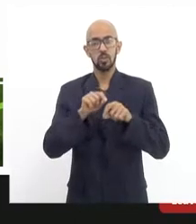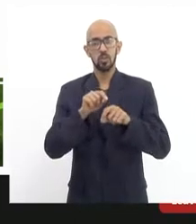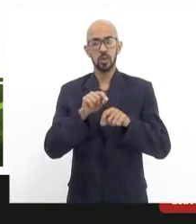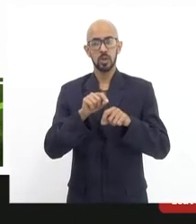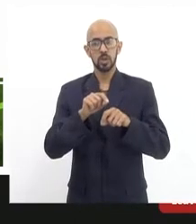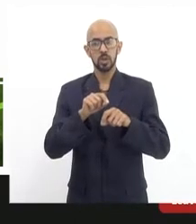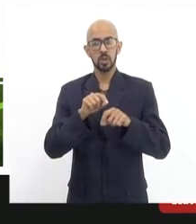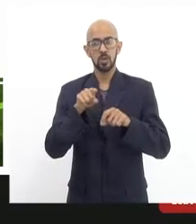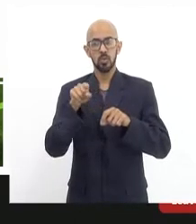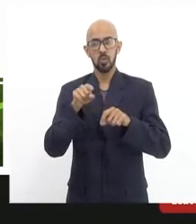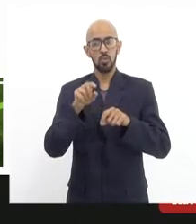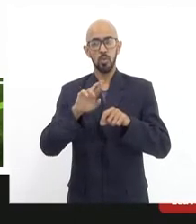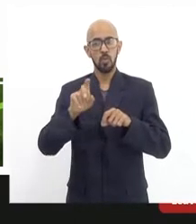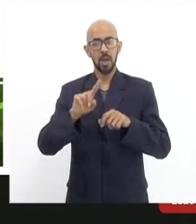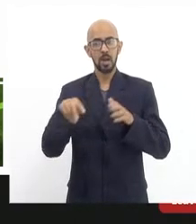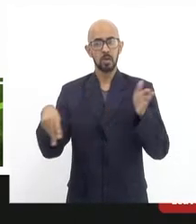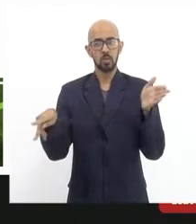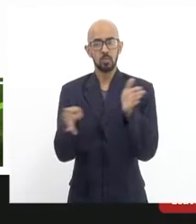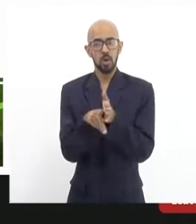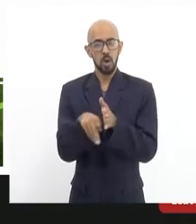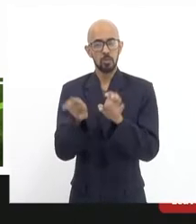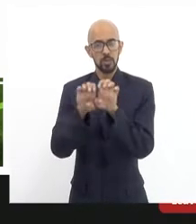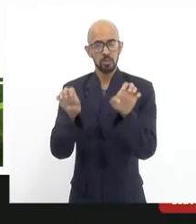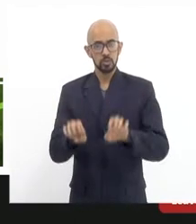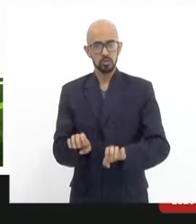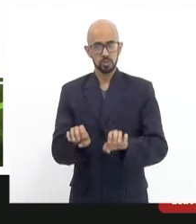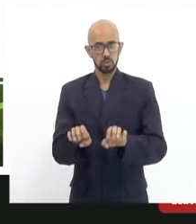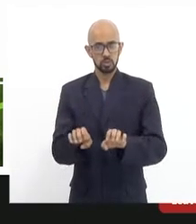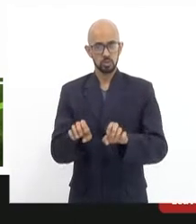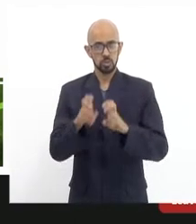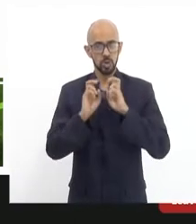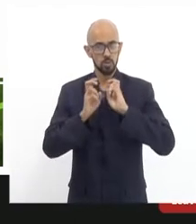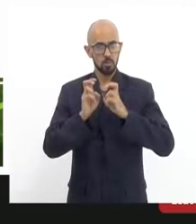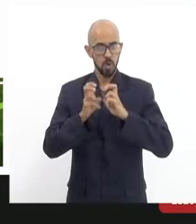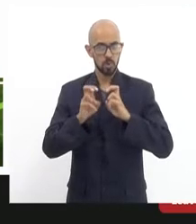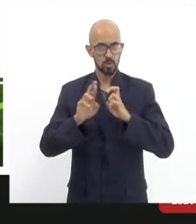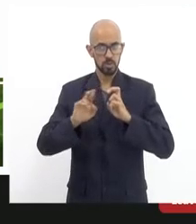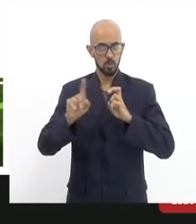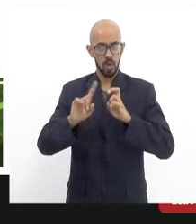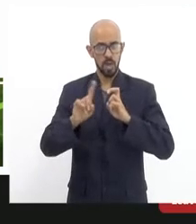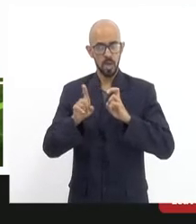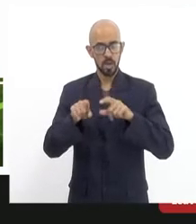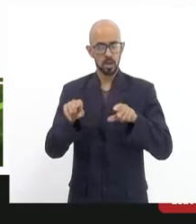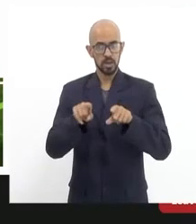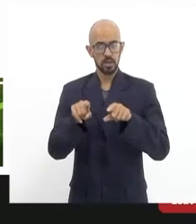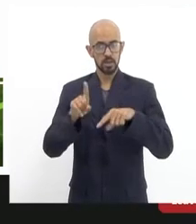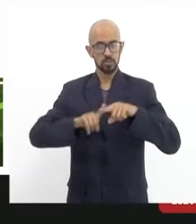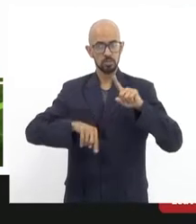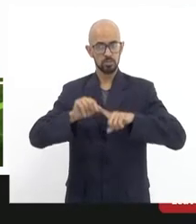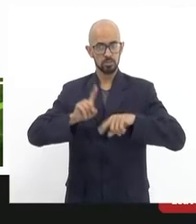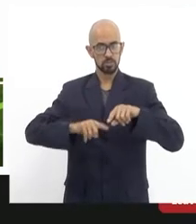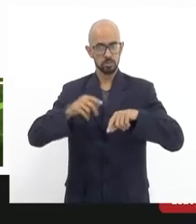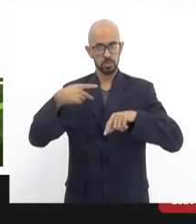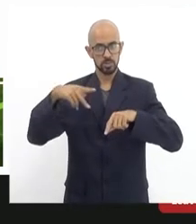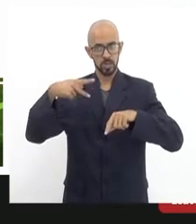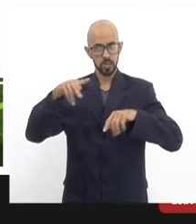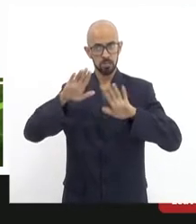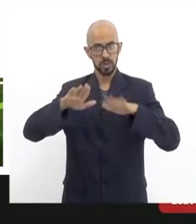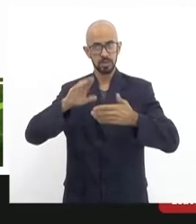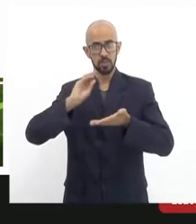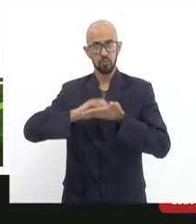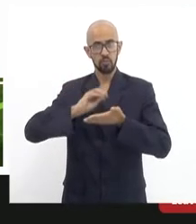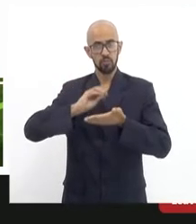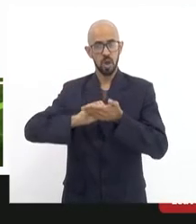do bonde, não era da estrutura eletromecânica do bonde, não era dos seus equipamentos, e sim da falta de